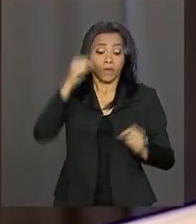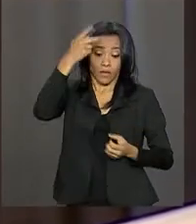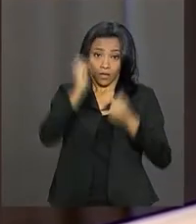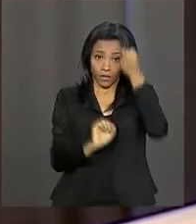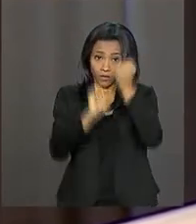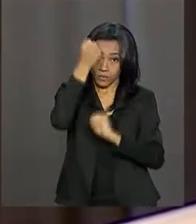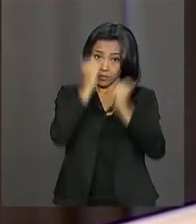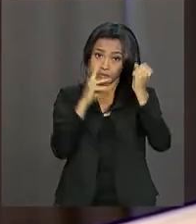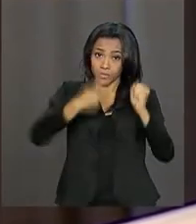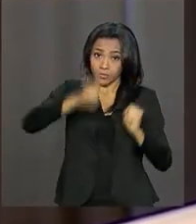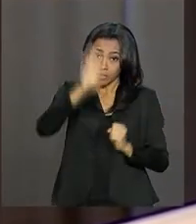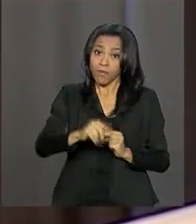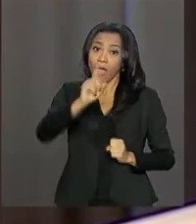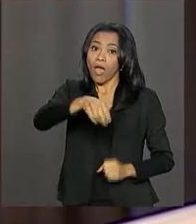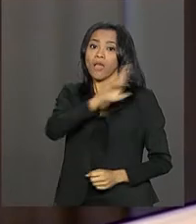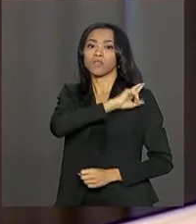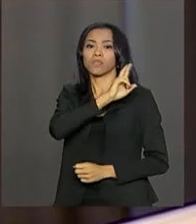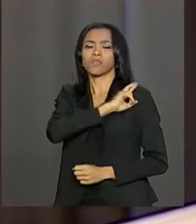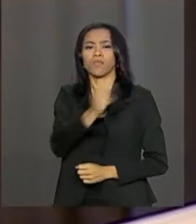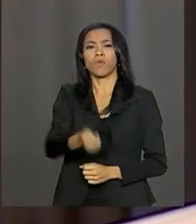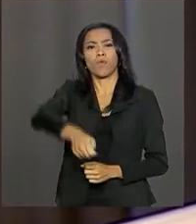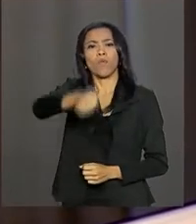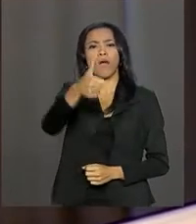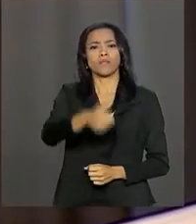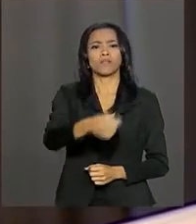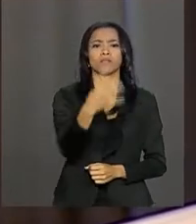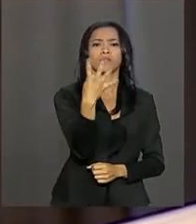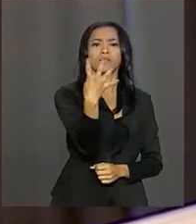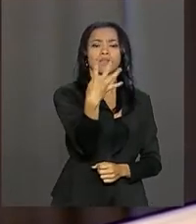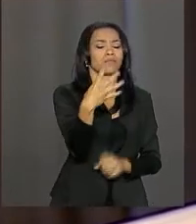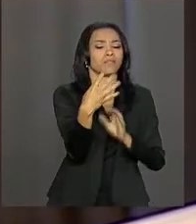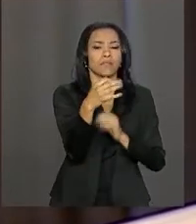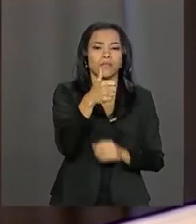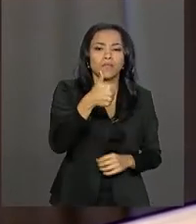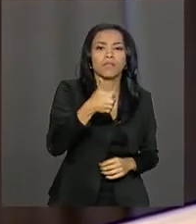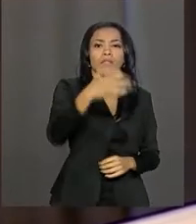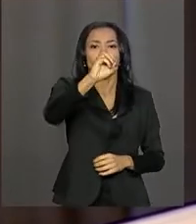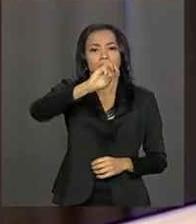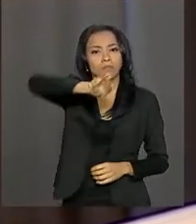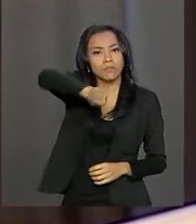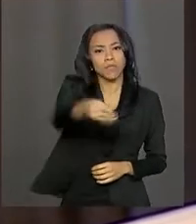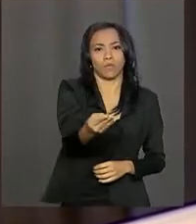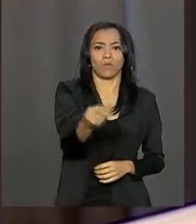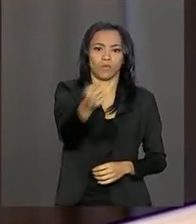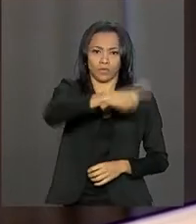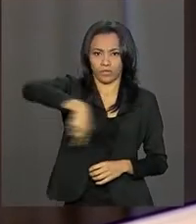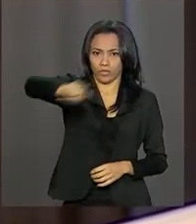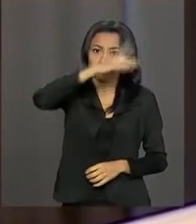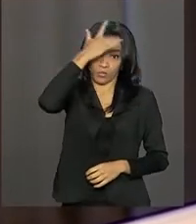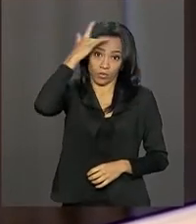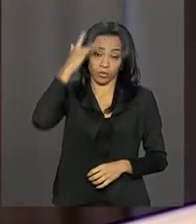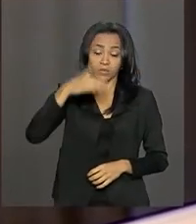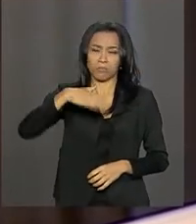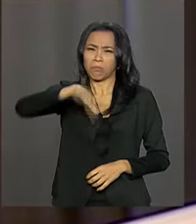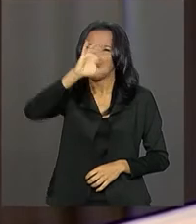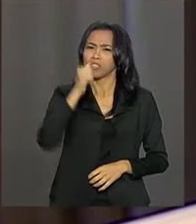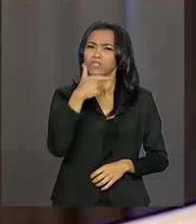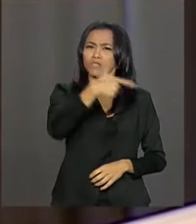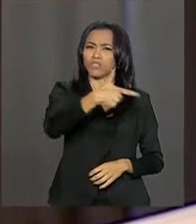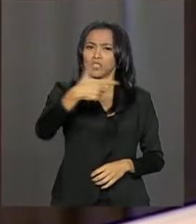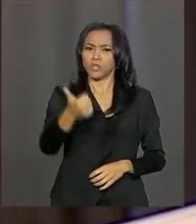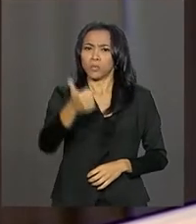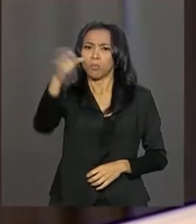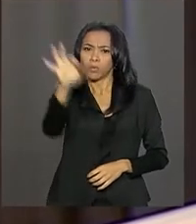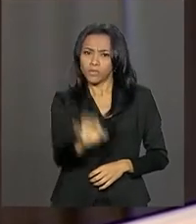é responsável por empregar quase 10 milhões de brasileiros e brasileiras, ou seja, mais de 21% dos